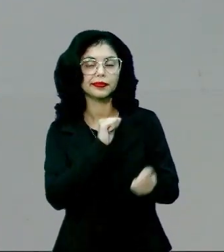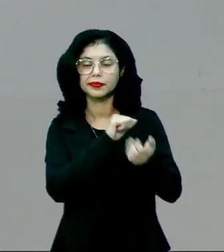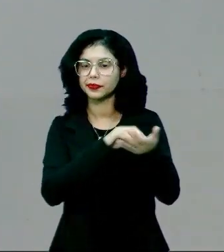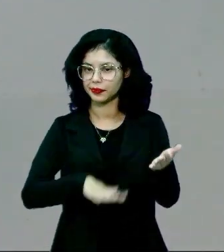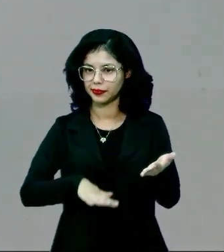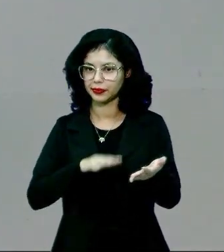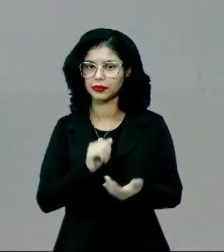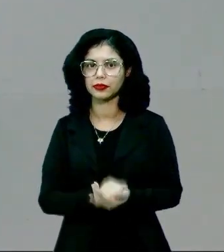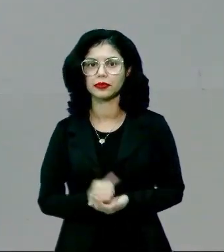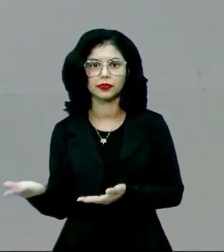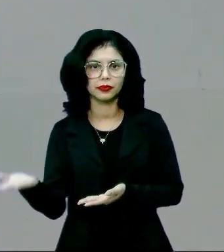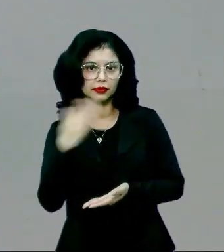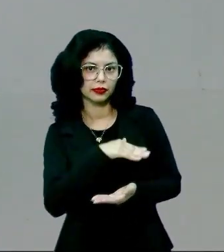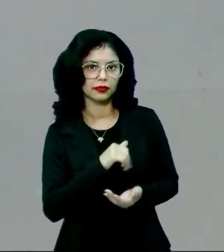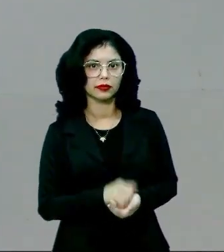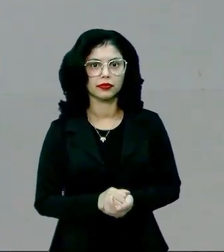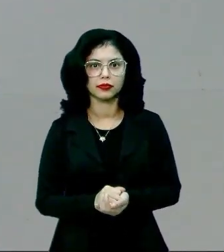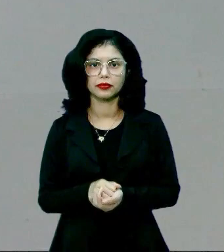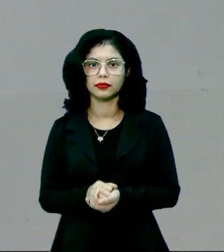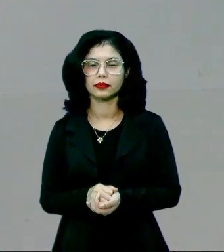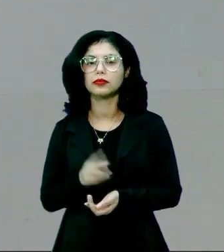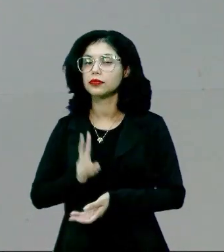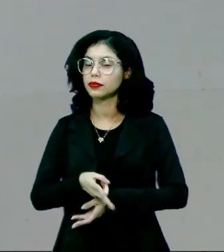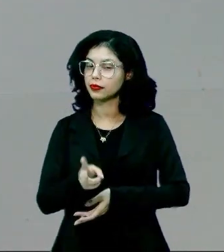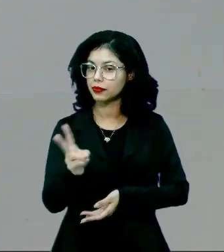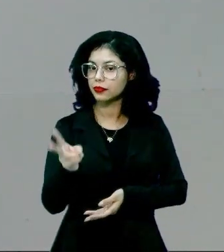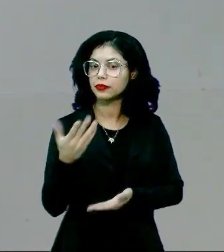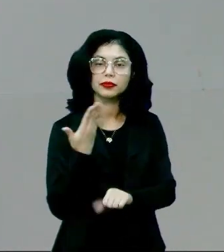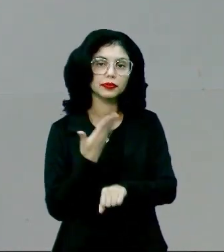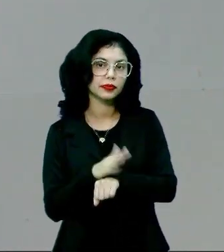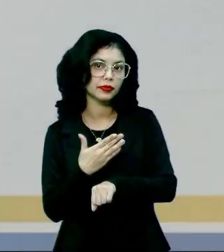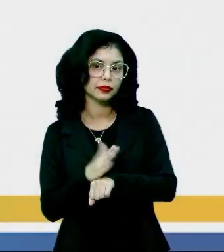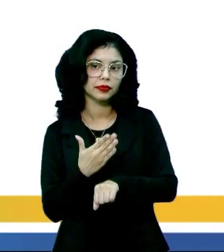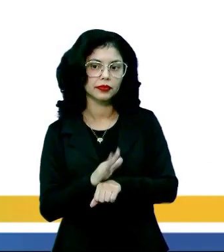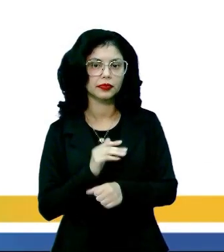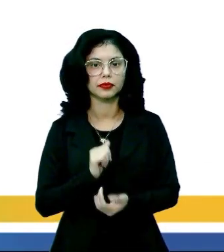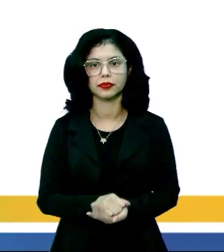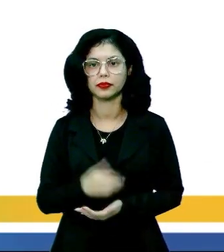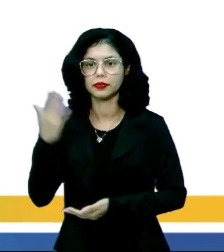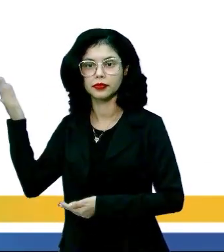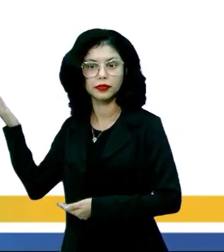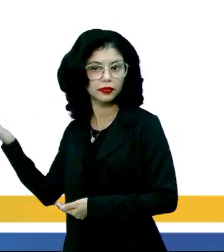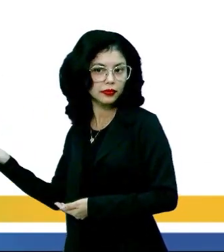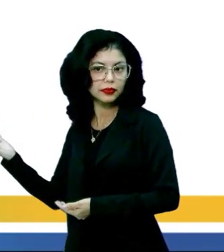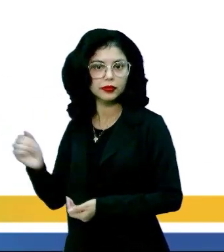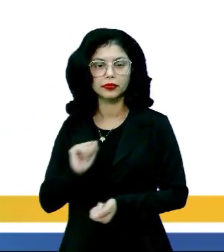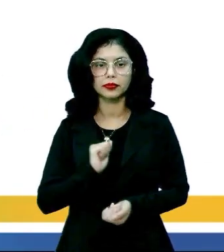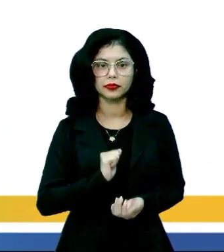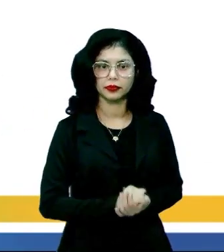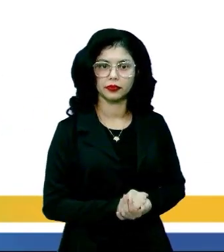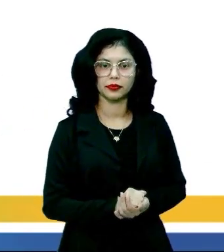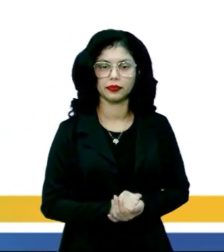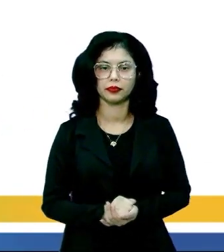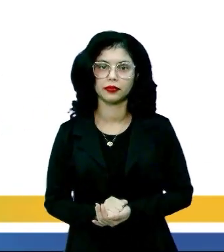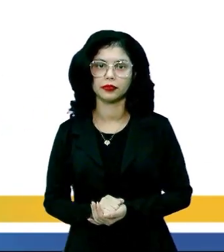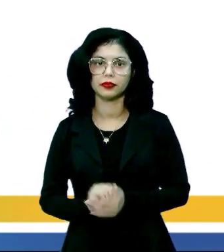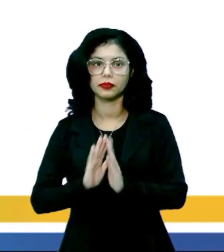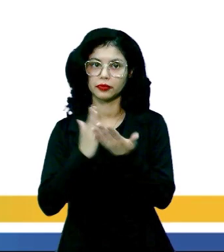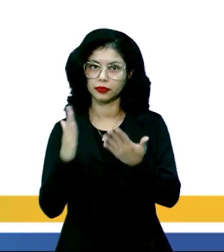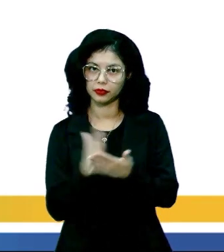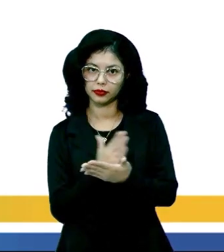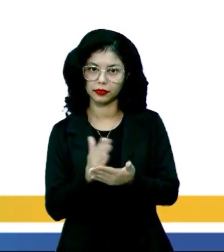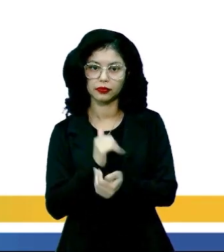exercitando. Vamos compreender na prática. Então, visualizem em tela do seu